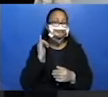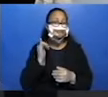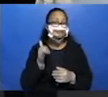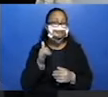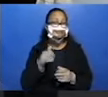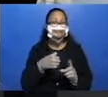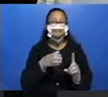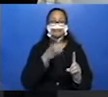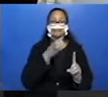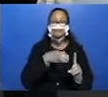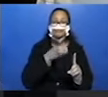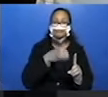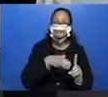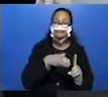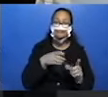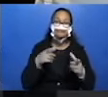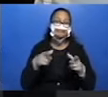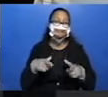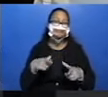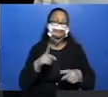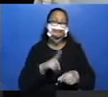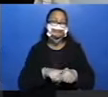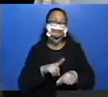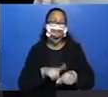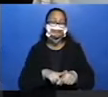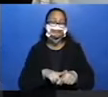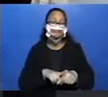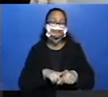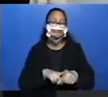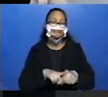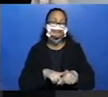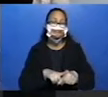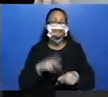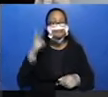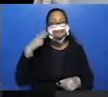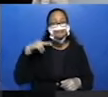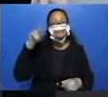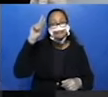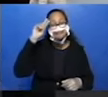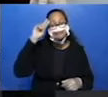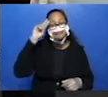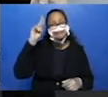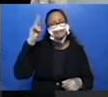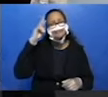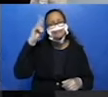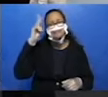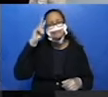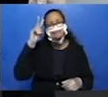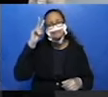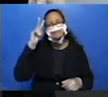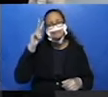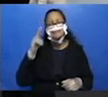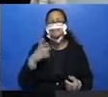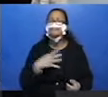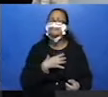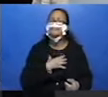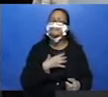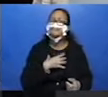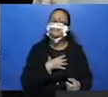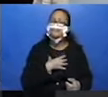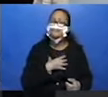os personagens, o local, o tempo e o enredo. Lembra o que é o enredo? É a forma